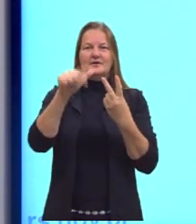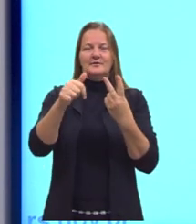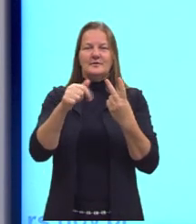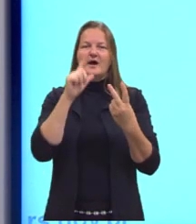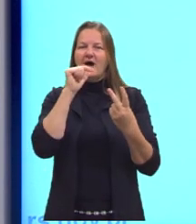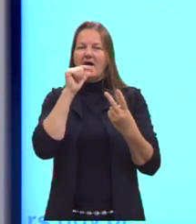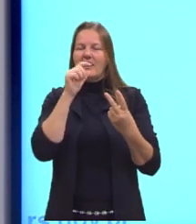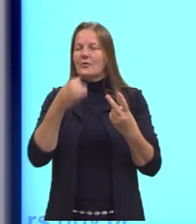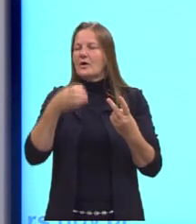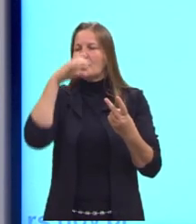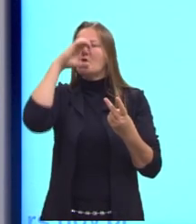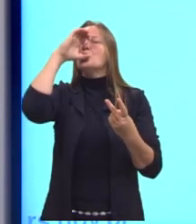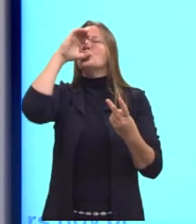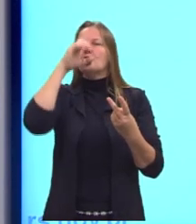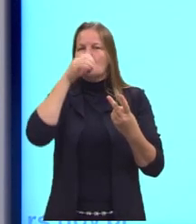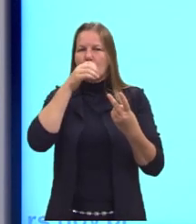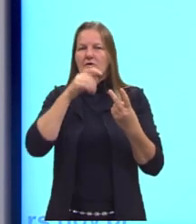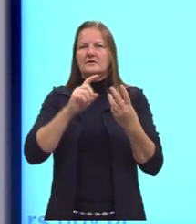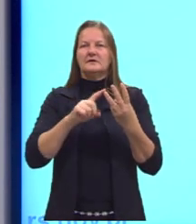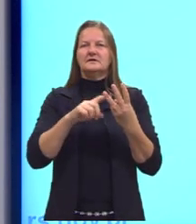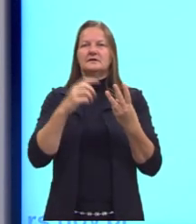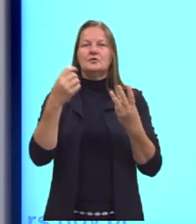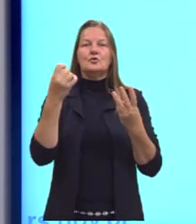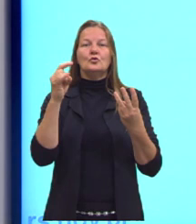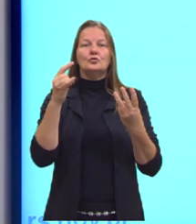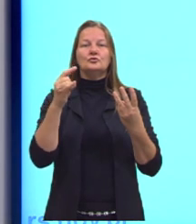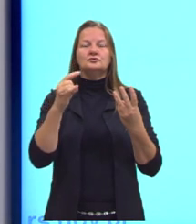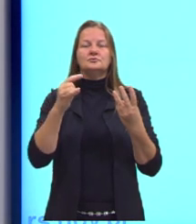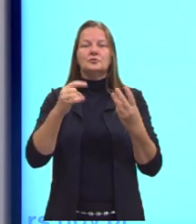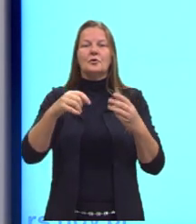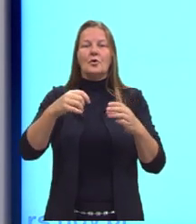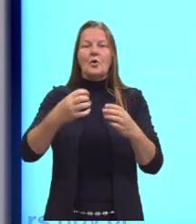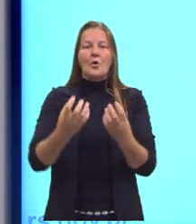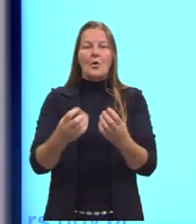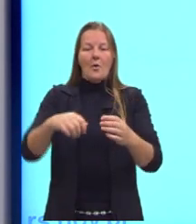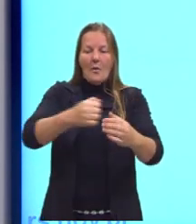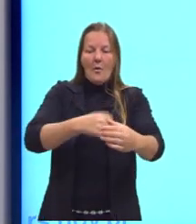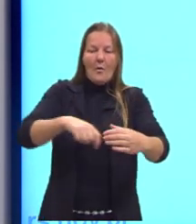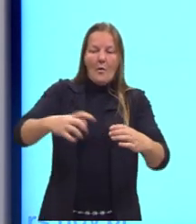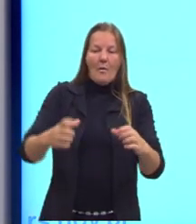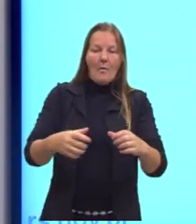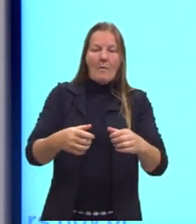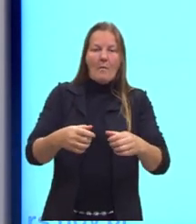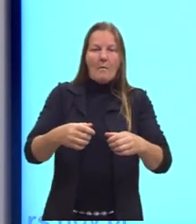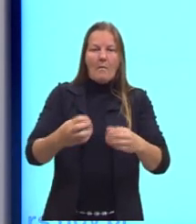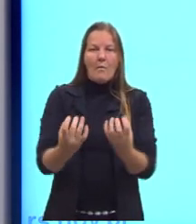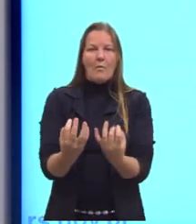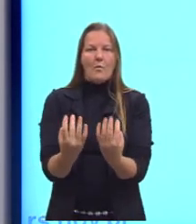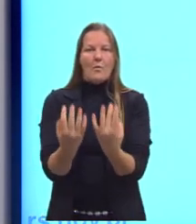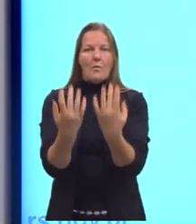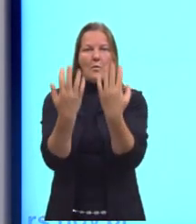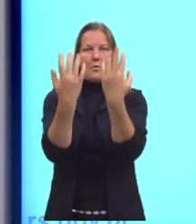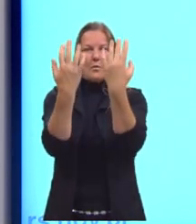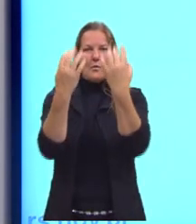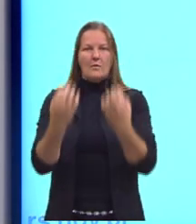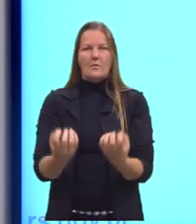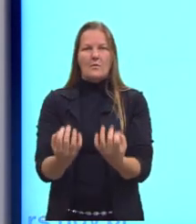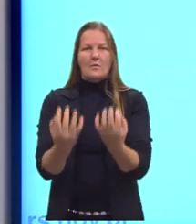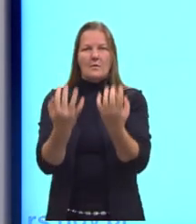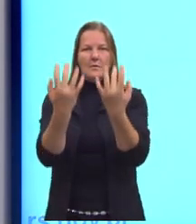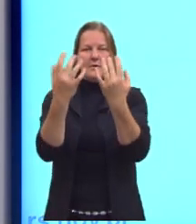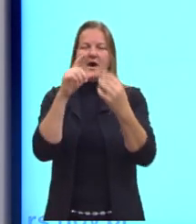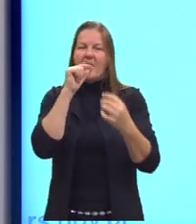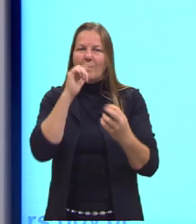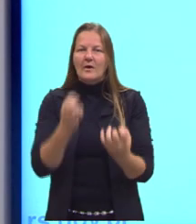tem um copo com água. E aqui, por último, a gente tem uma panela, onde está saindo um vapor aqui. Aqui a gente fala o